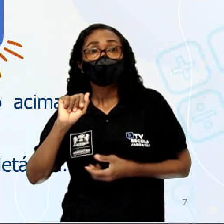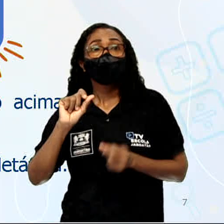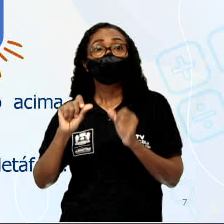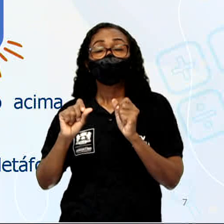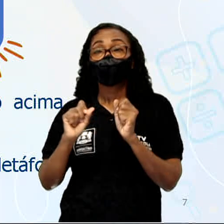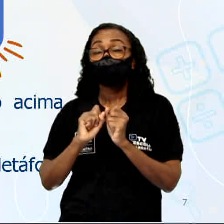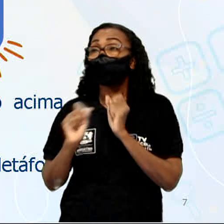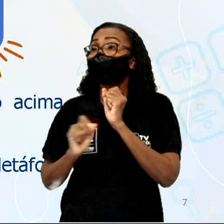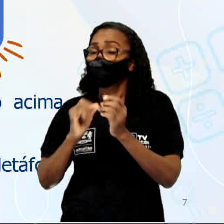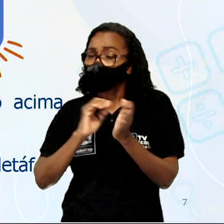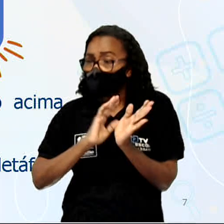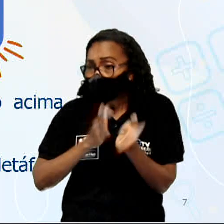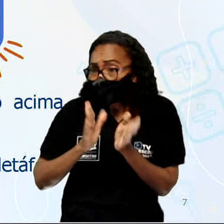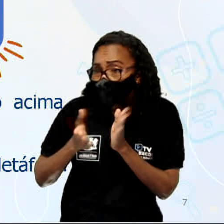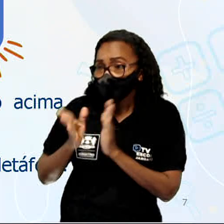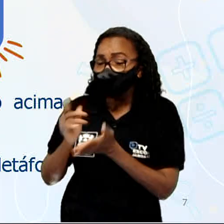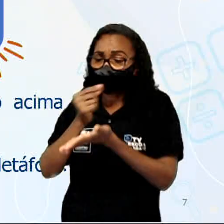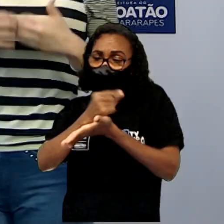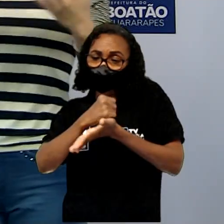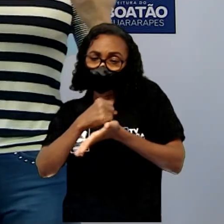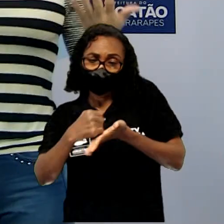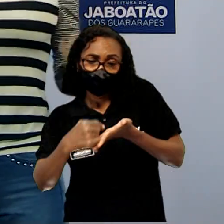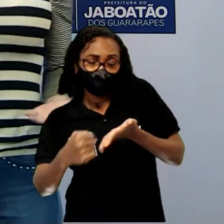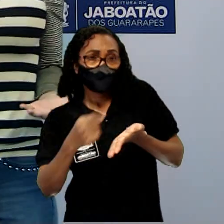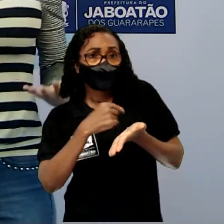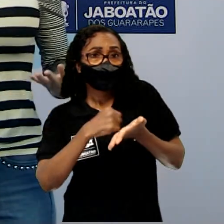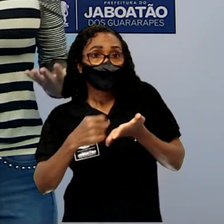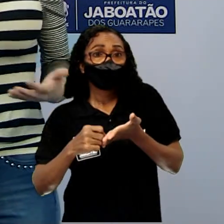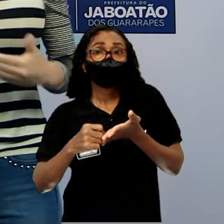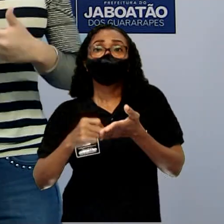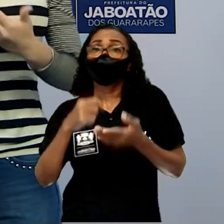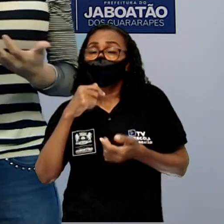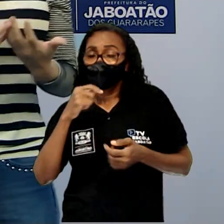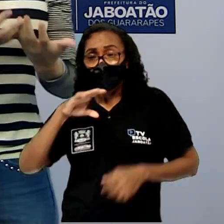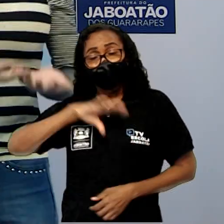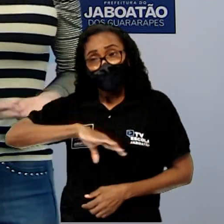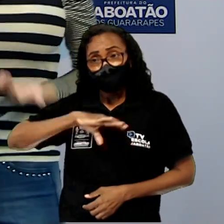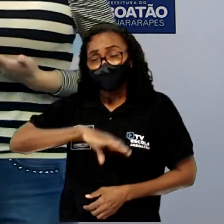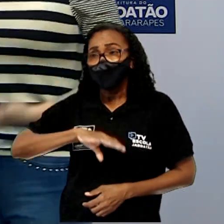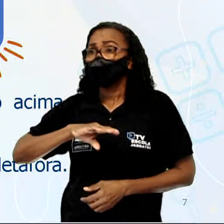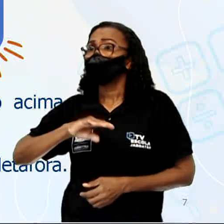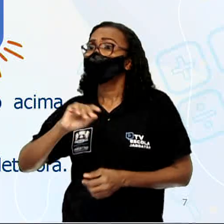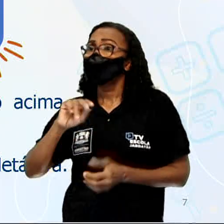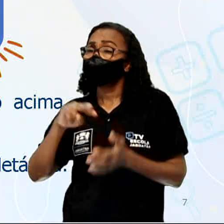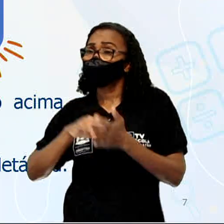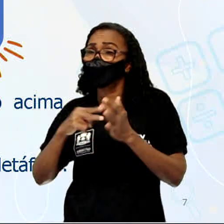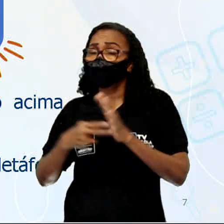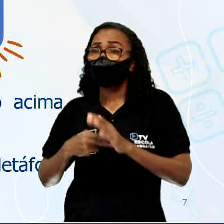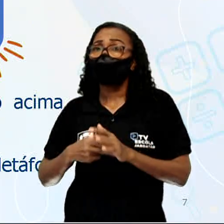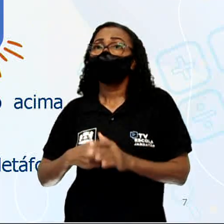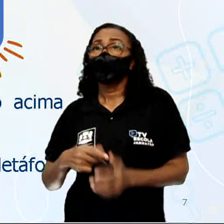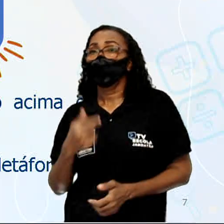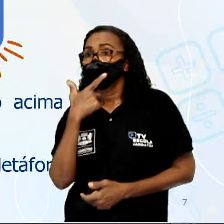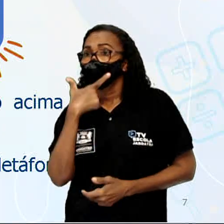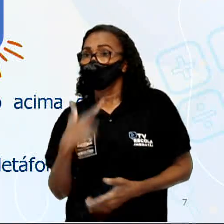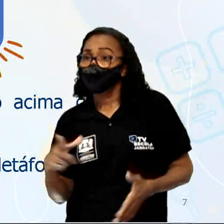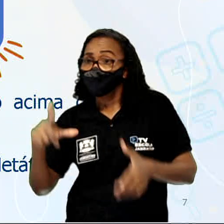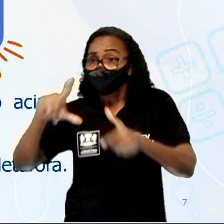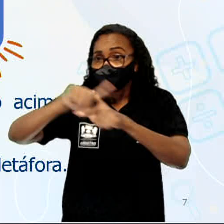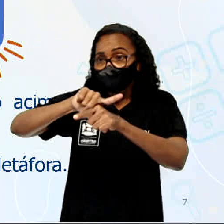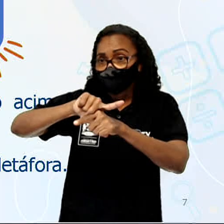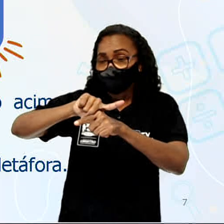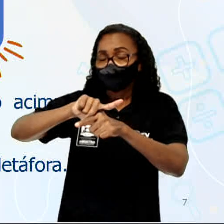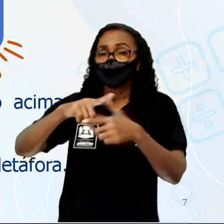escrita, que é o que a gente chama em língua portuguesa de metalinguagem, da figura de metalinguagem. Essa mensagem é